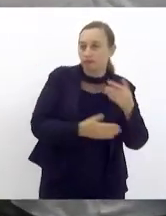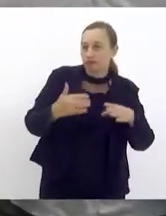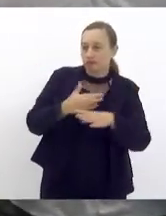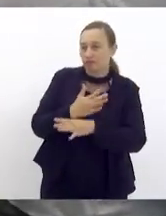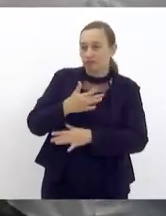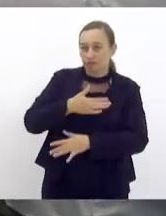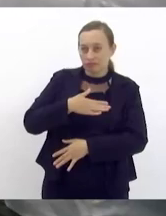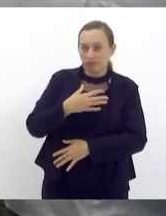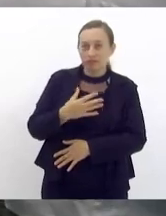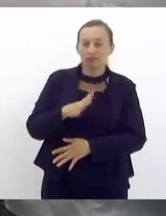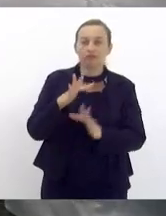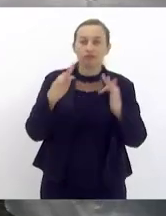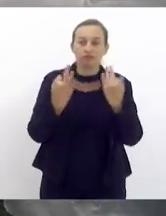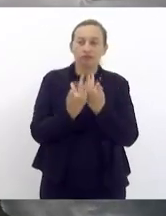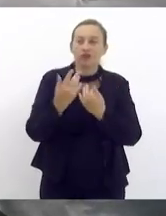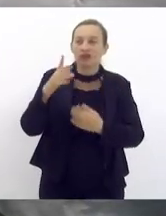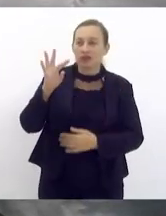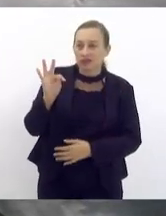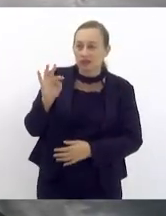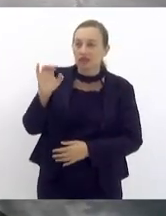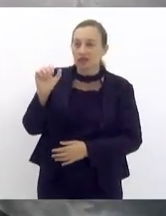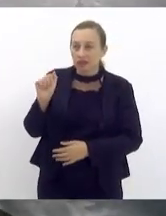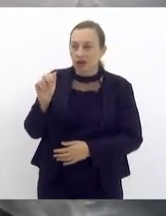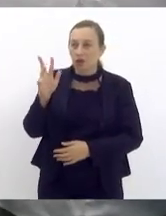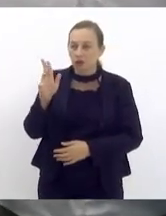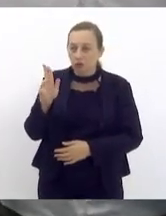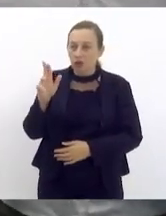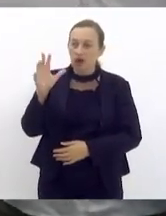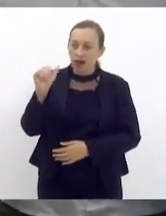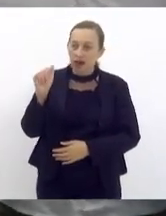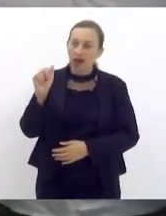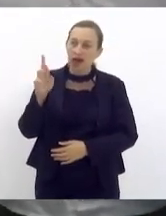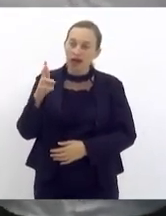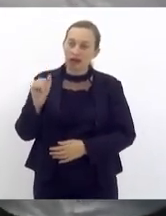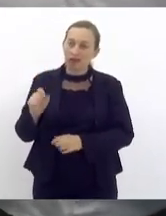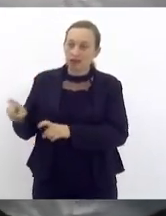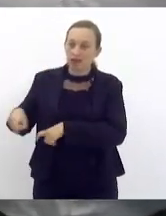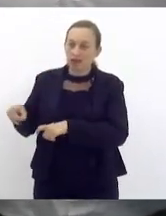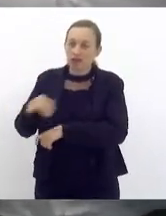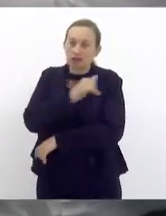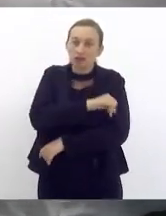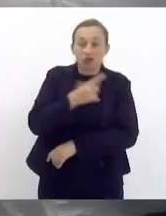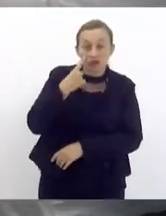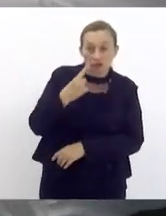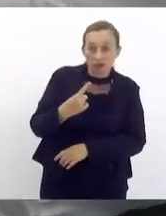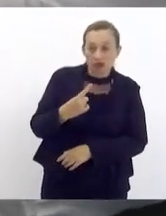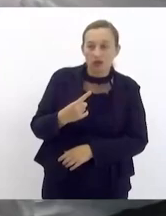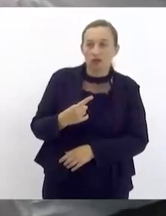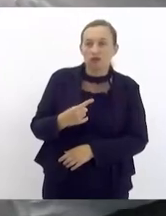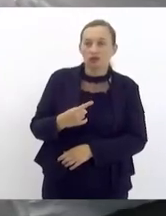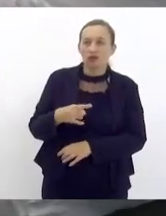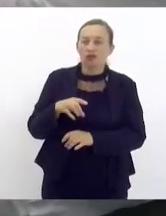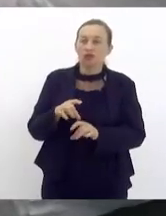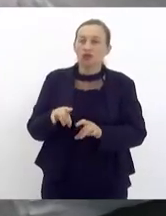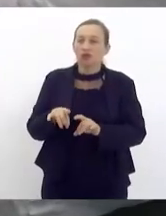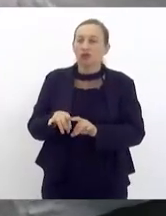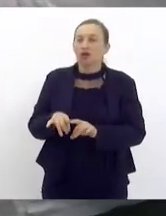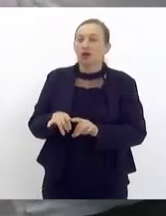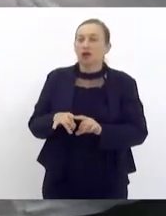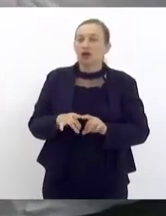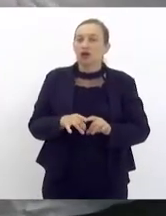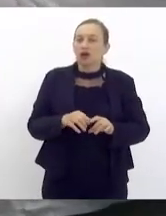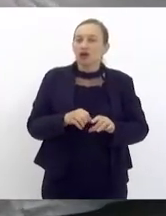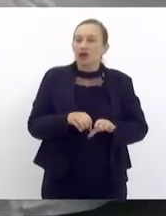família a cidade de tal cara interior do Rio de Janeiro deputado Anderson Moraes e na ocasião pegamos o despejo de esgoto in natura